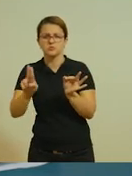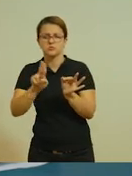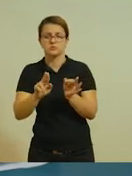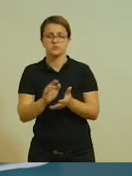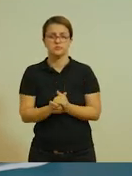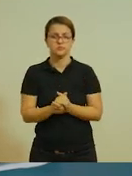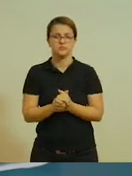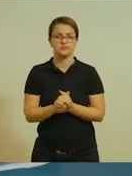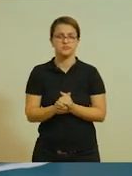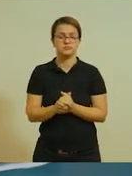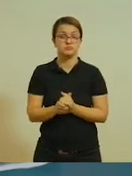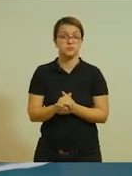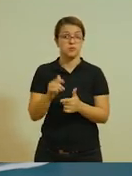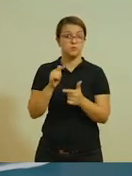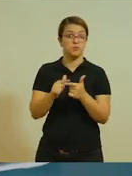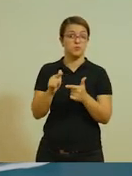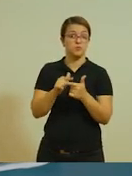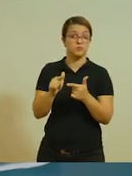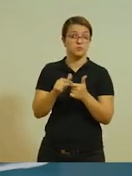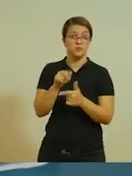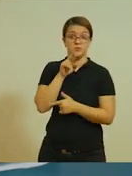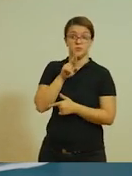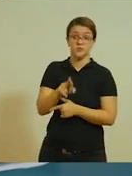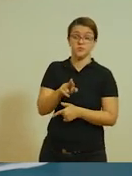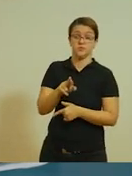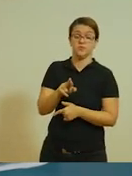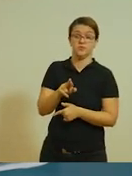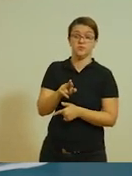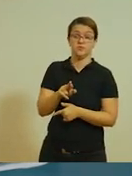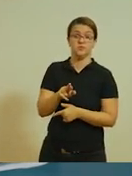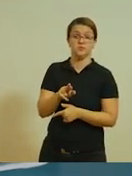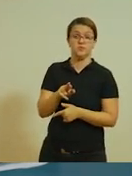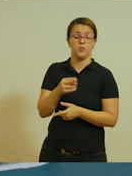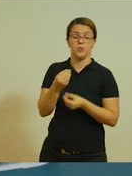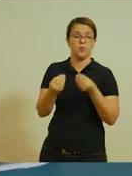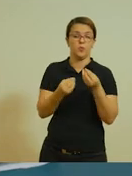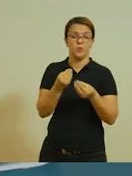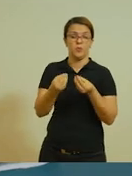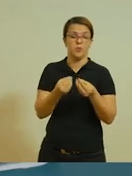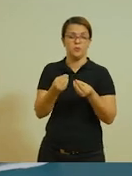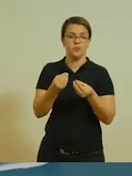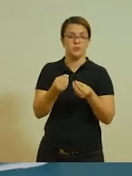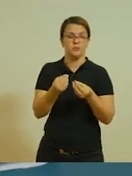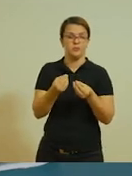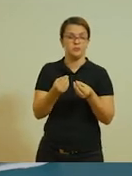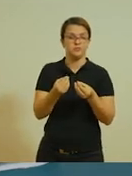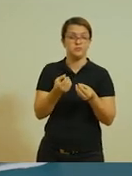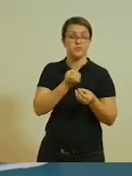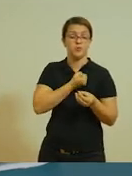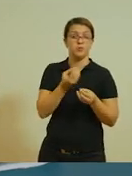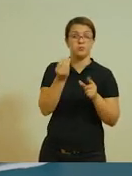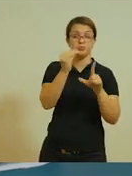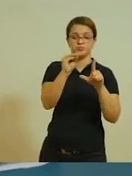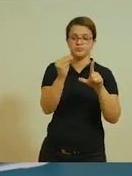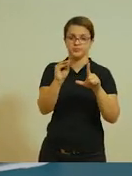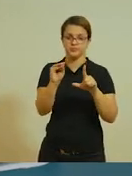Esse probleminha eu não coloquei nem a solução por meio de contas. Por quê? Dá pra resolver através